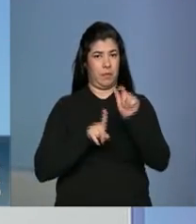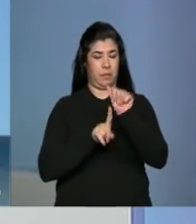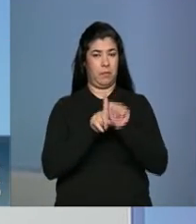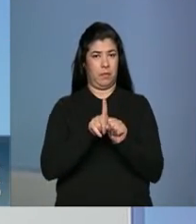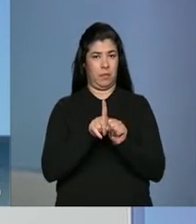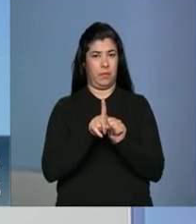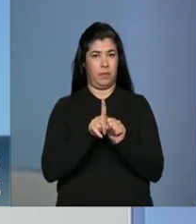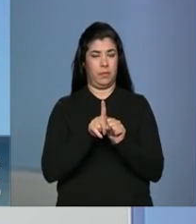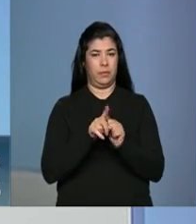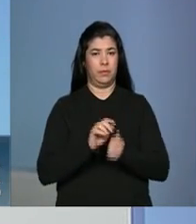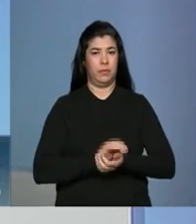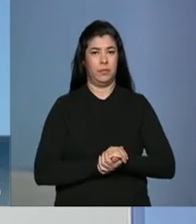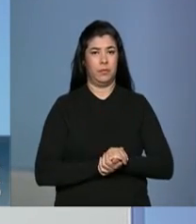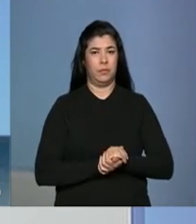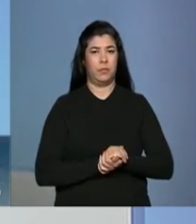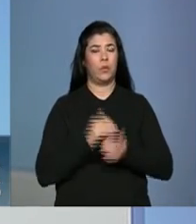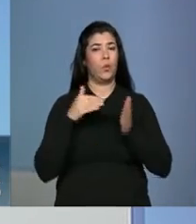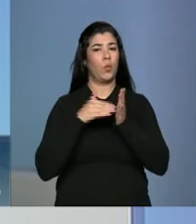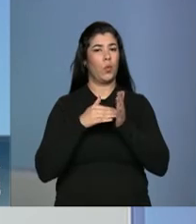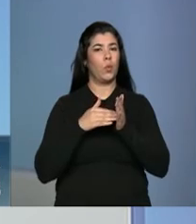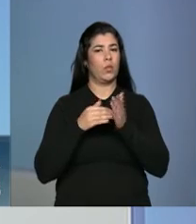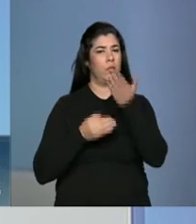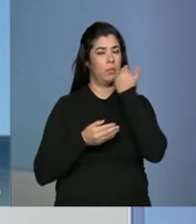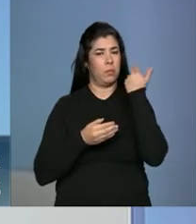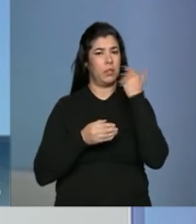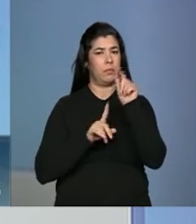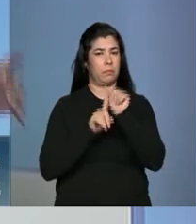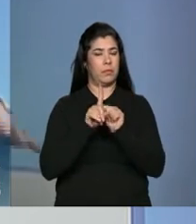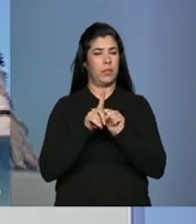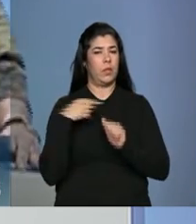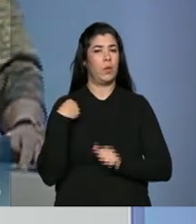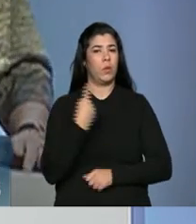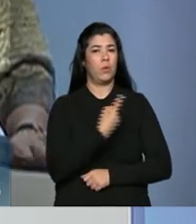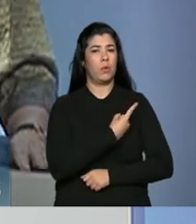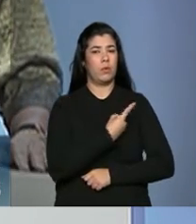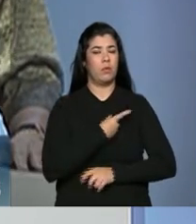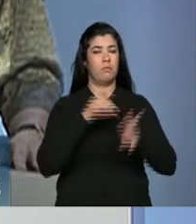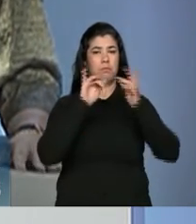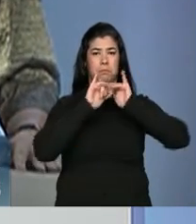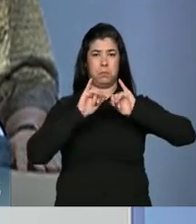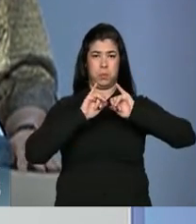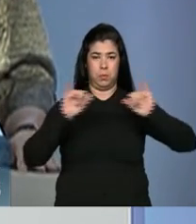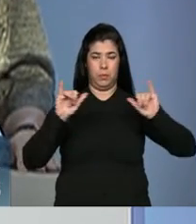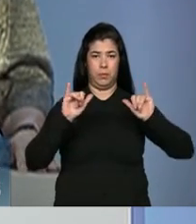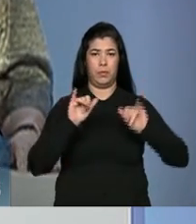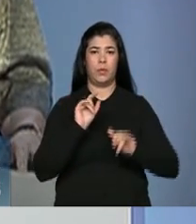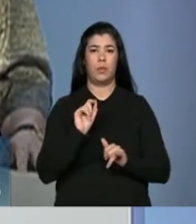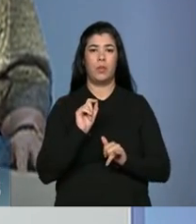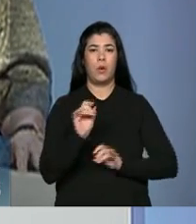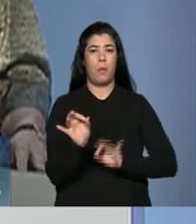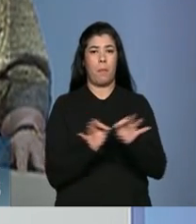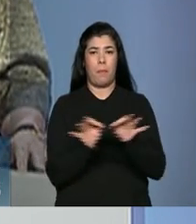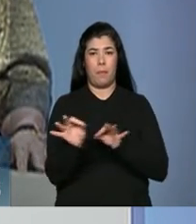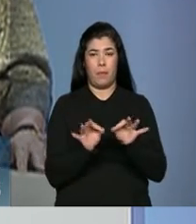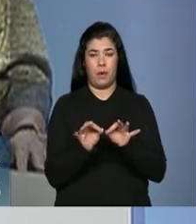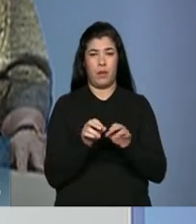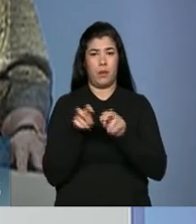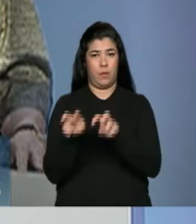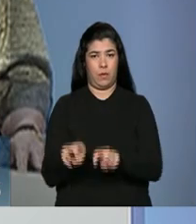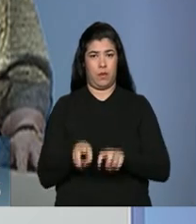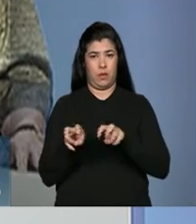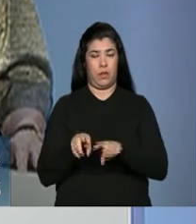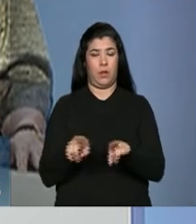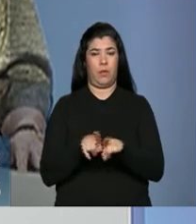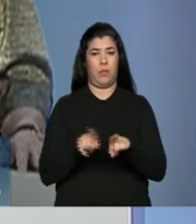que passou, nós lançamos o Plano Agrícola e